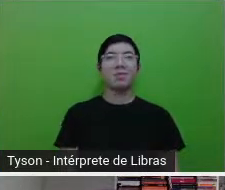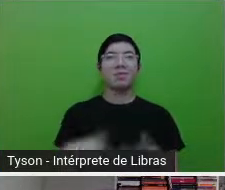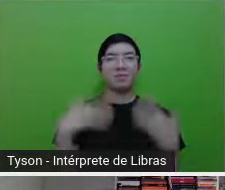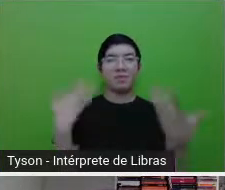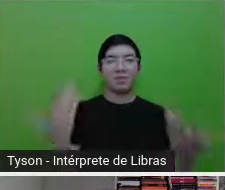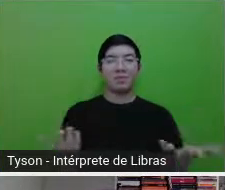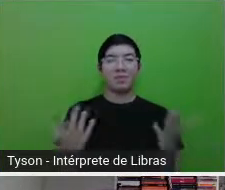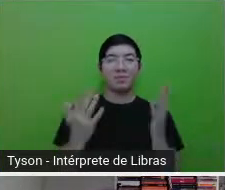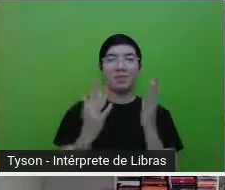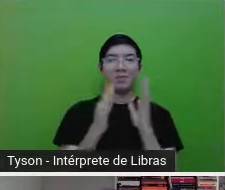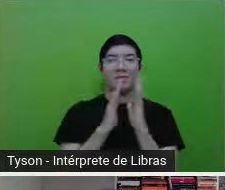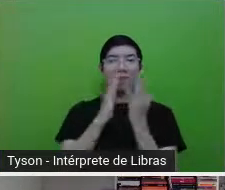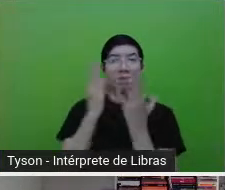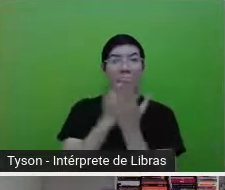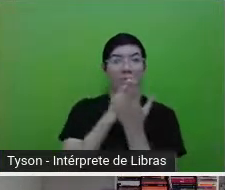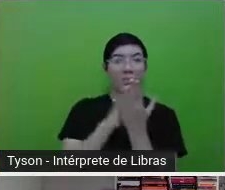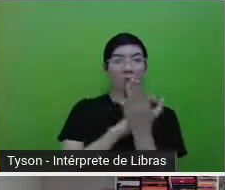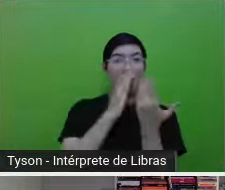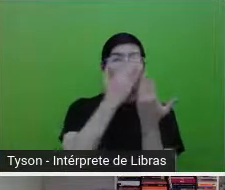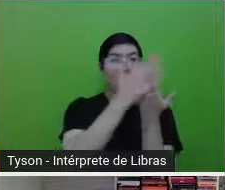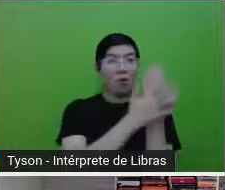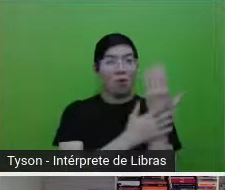eu acho belíssimas as capas, gente.